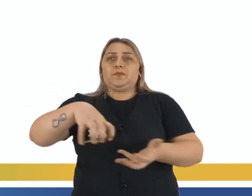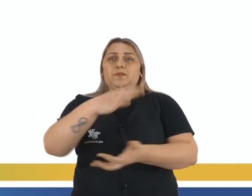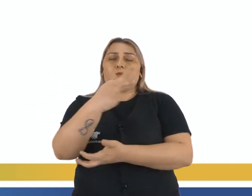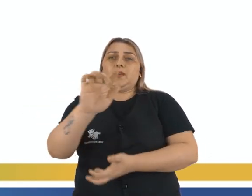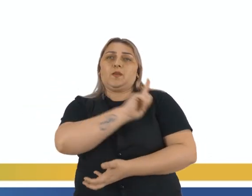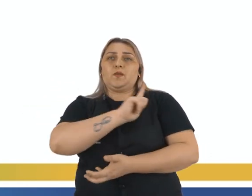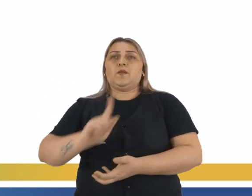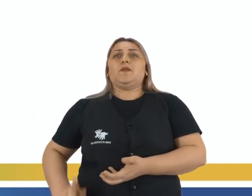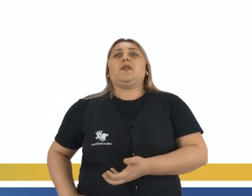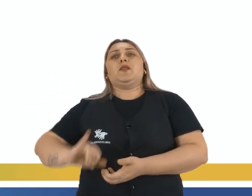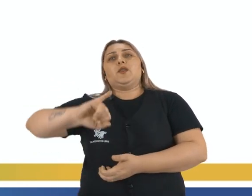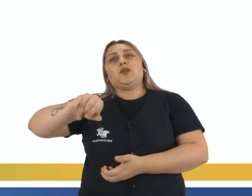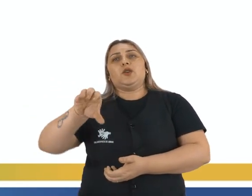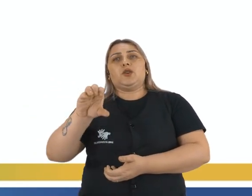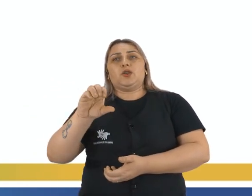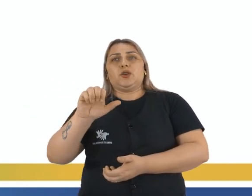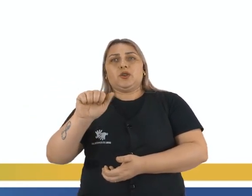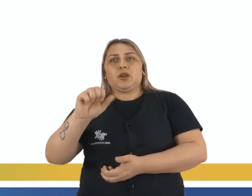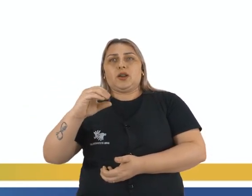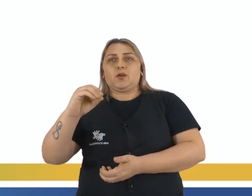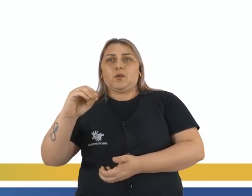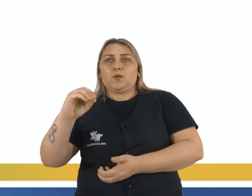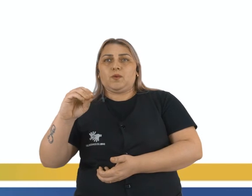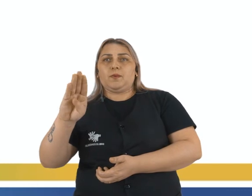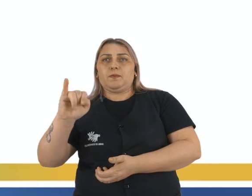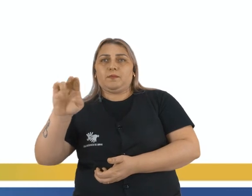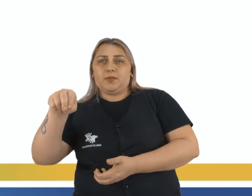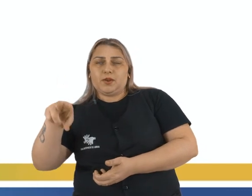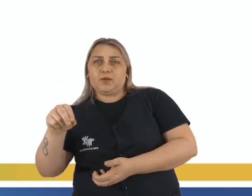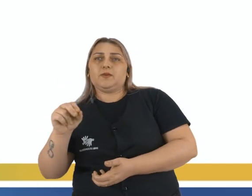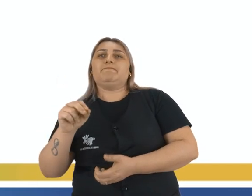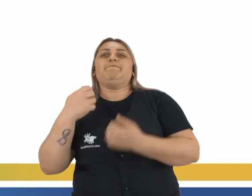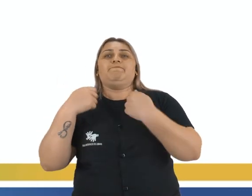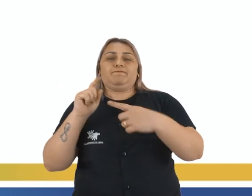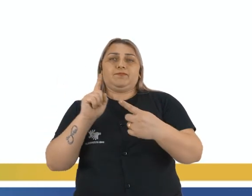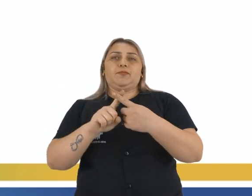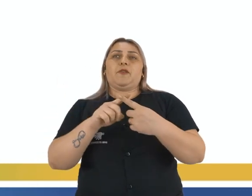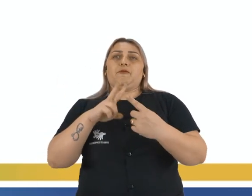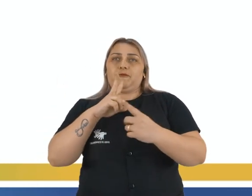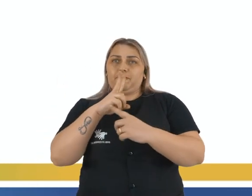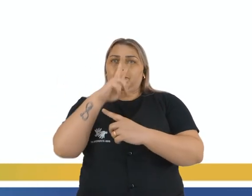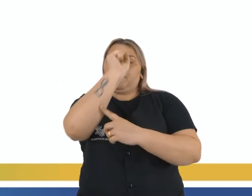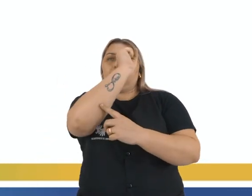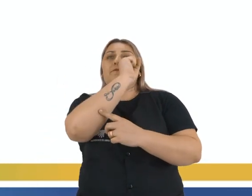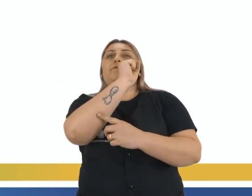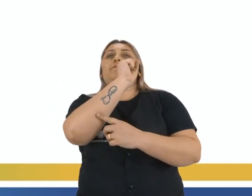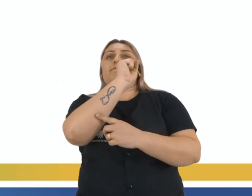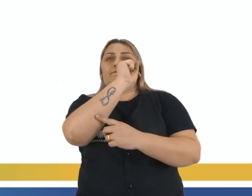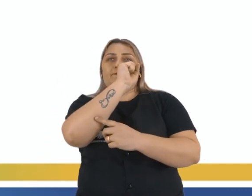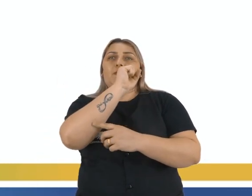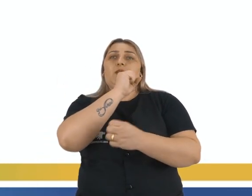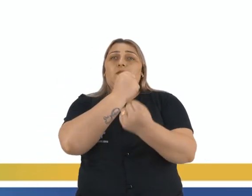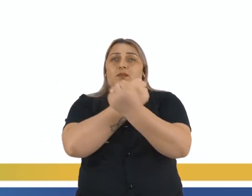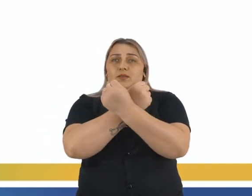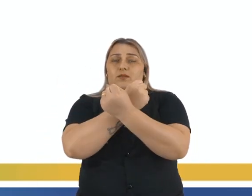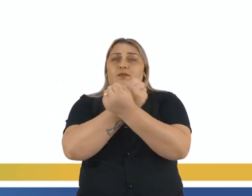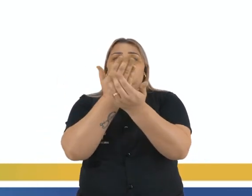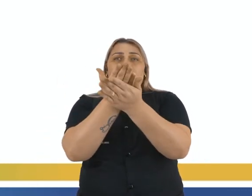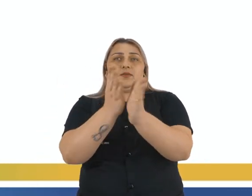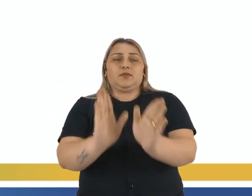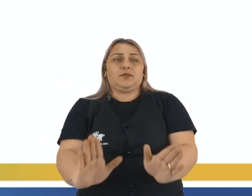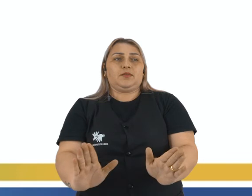o governo jacobino, como a gente vai ver, alguns ideais, eles vão ser fortalecidos e esses escravos vão acabar